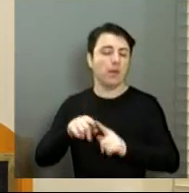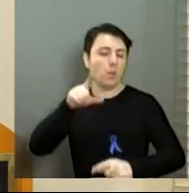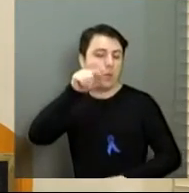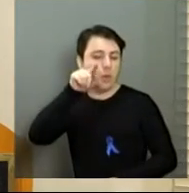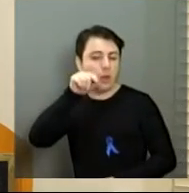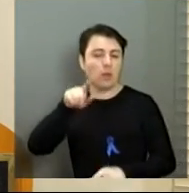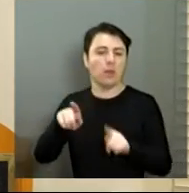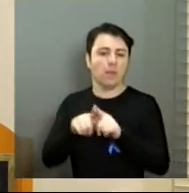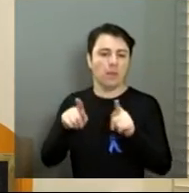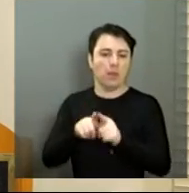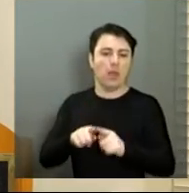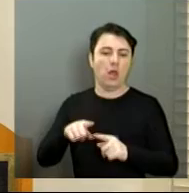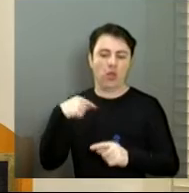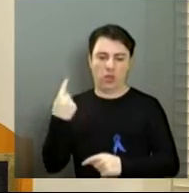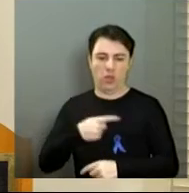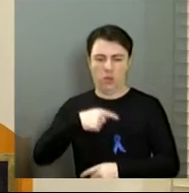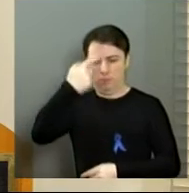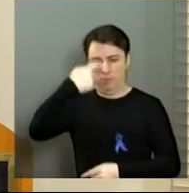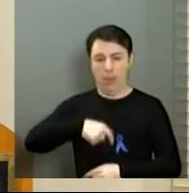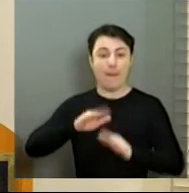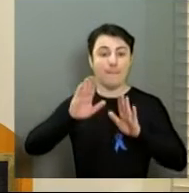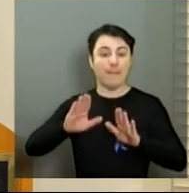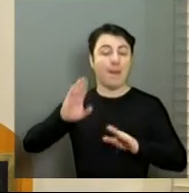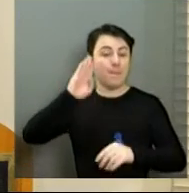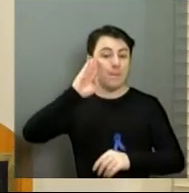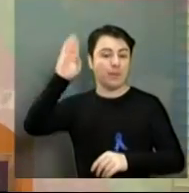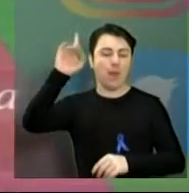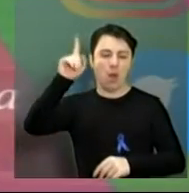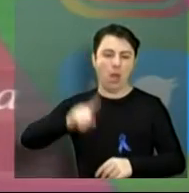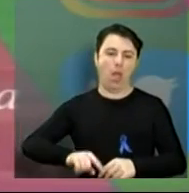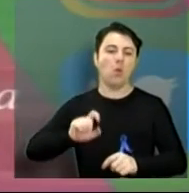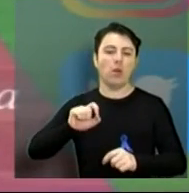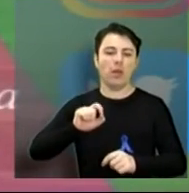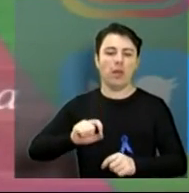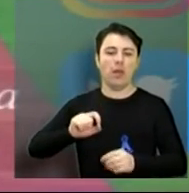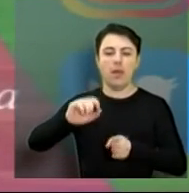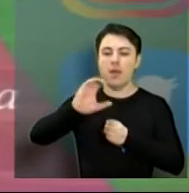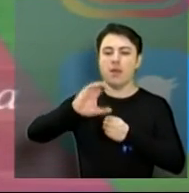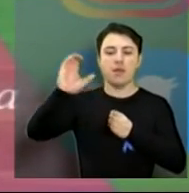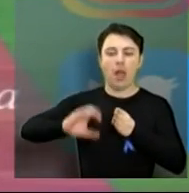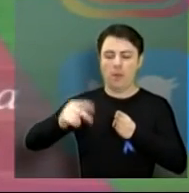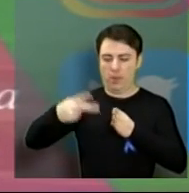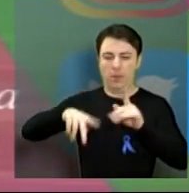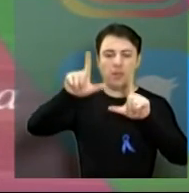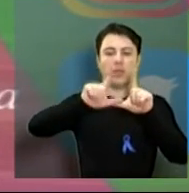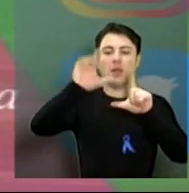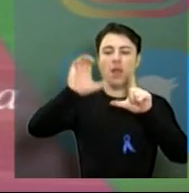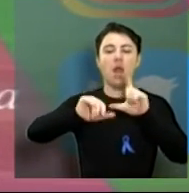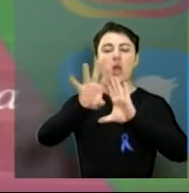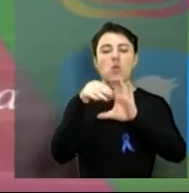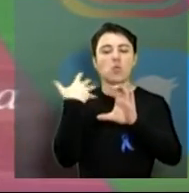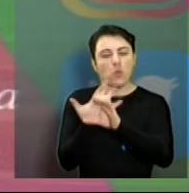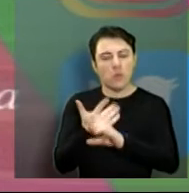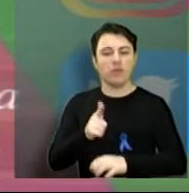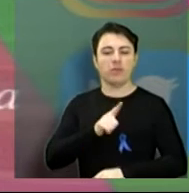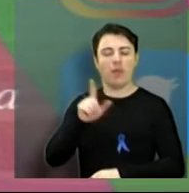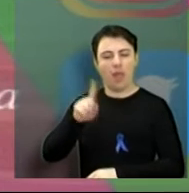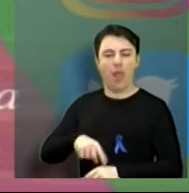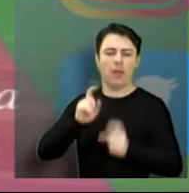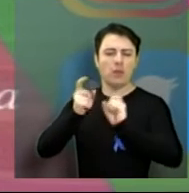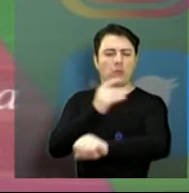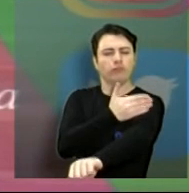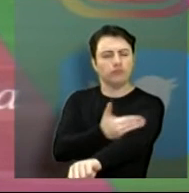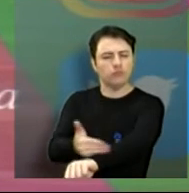Twitter. Temos nossa página, mas a página que realmente mostra o nosso trabalho é a página da TV Câmara, YouTube, onde nós temos as sessões